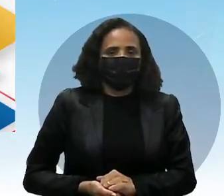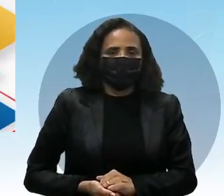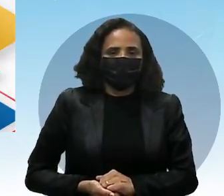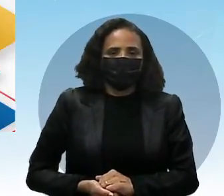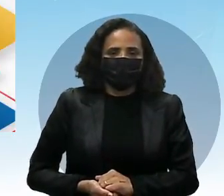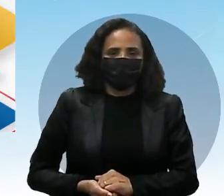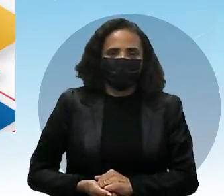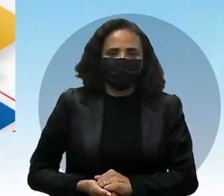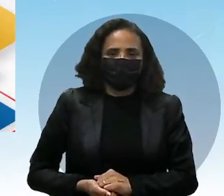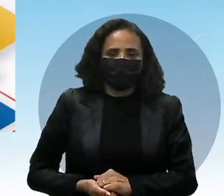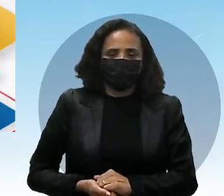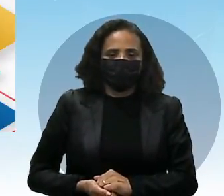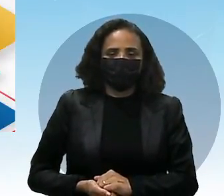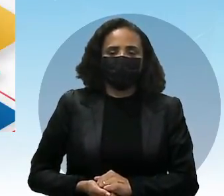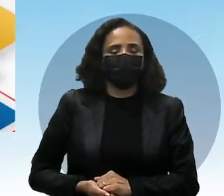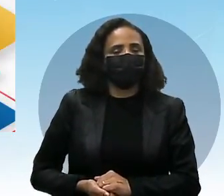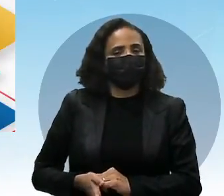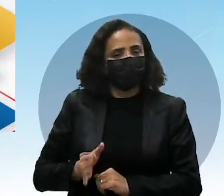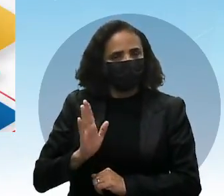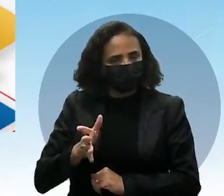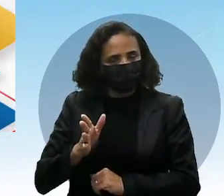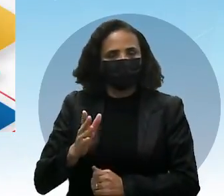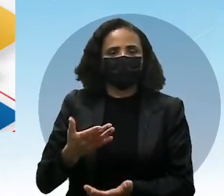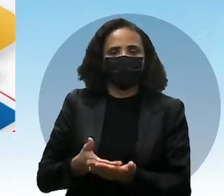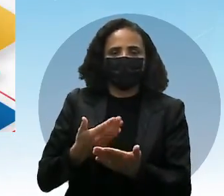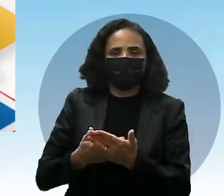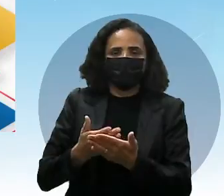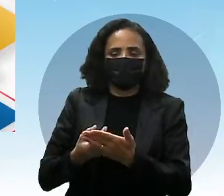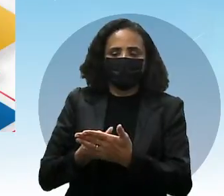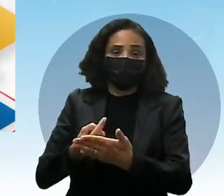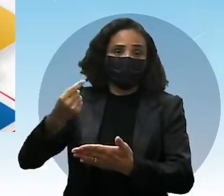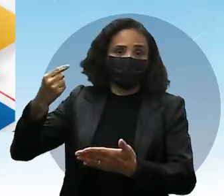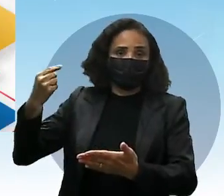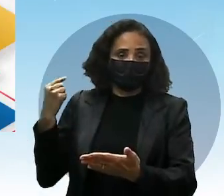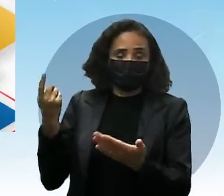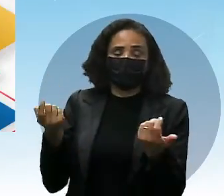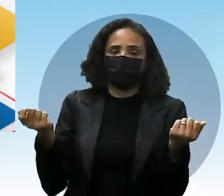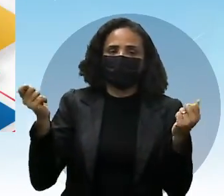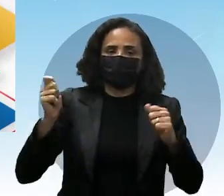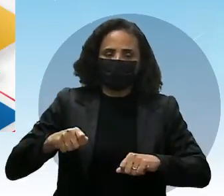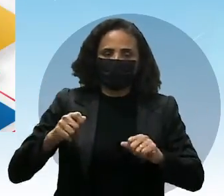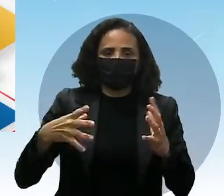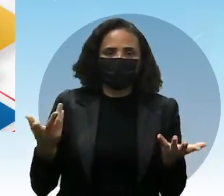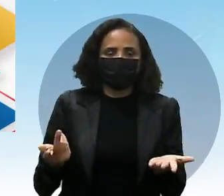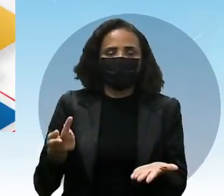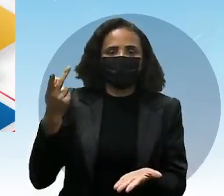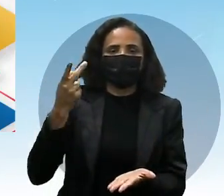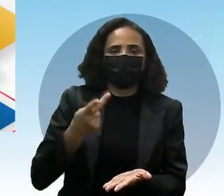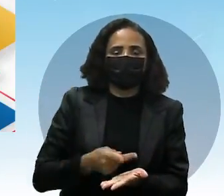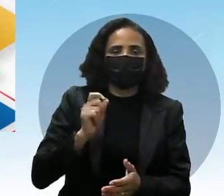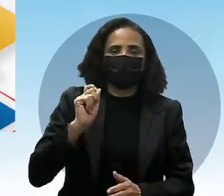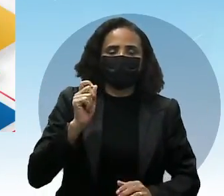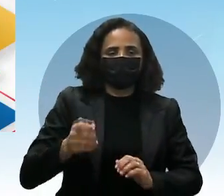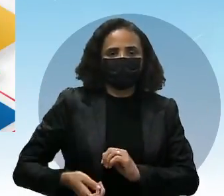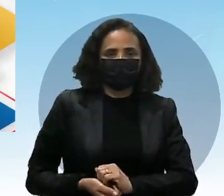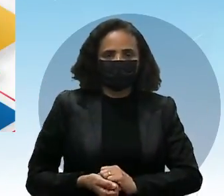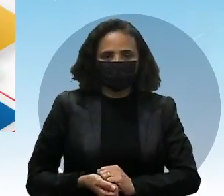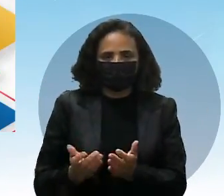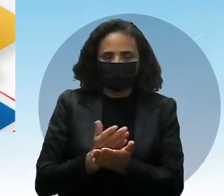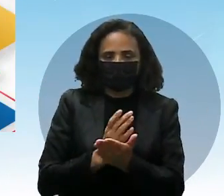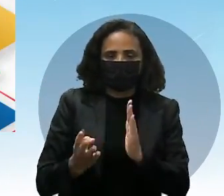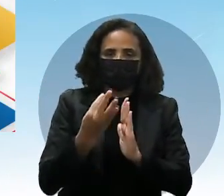Já vimos, né, nas aulas anteriores, que pode aparecer textos